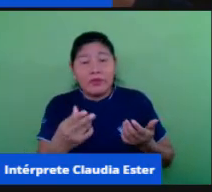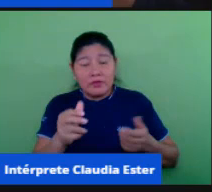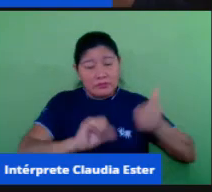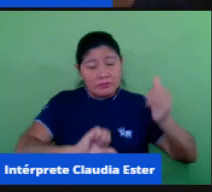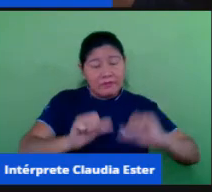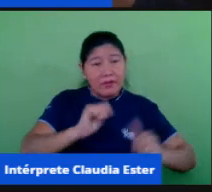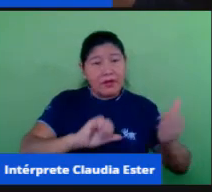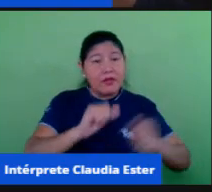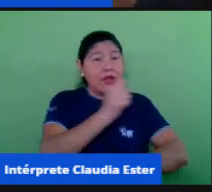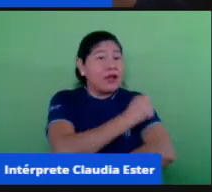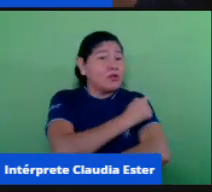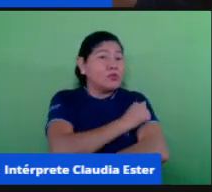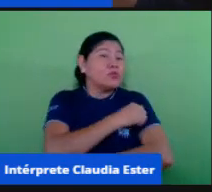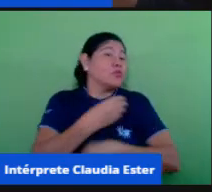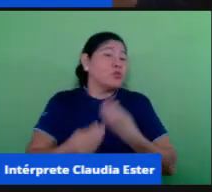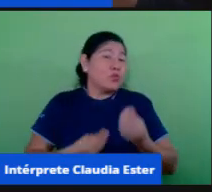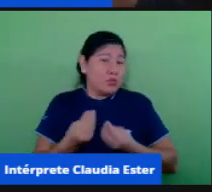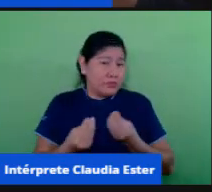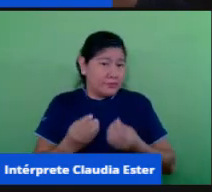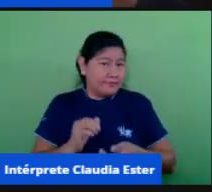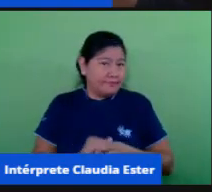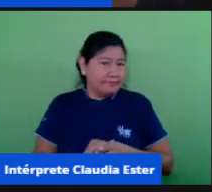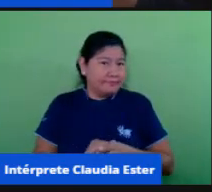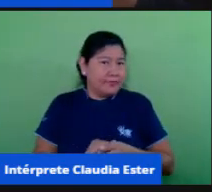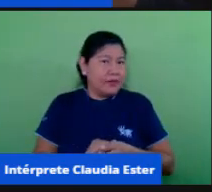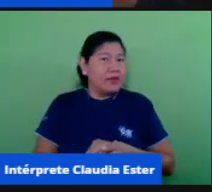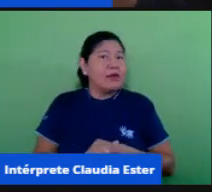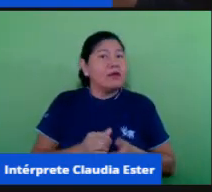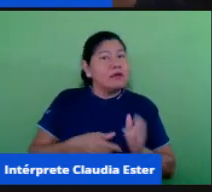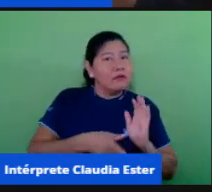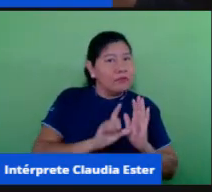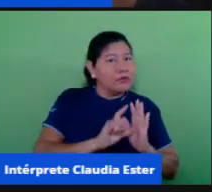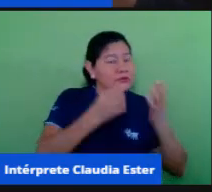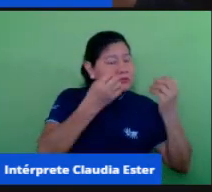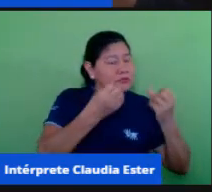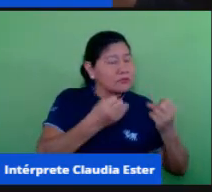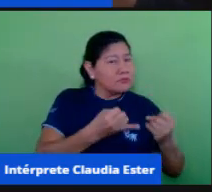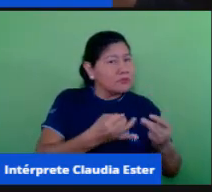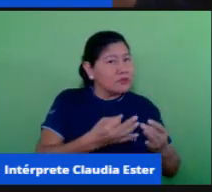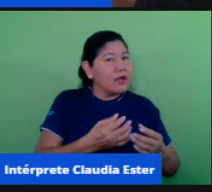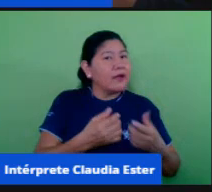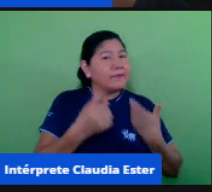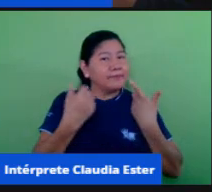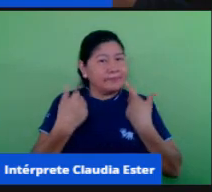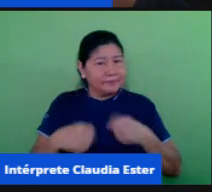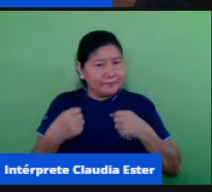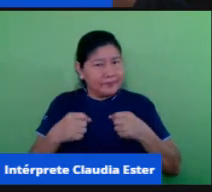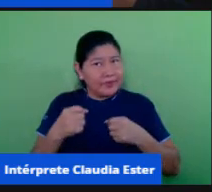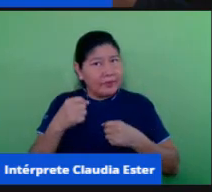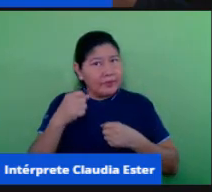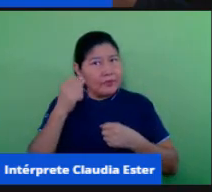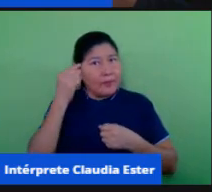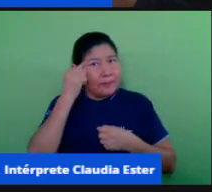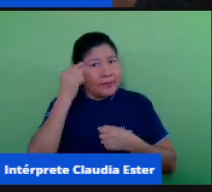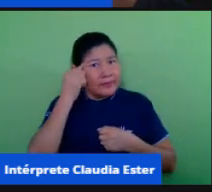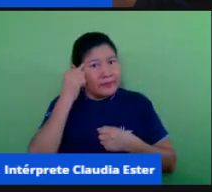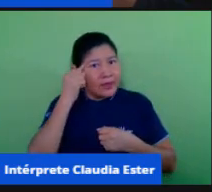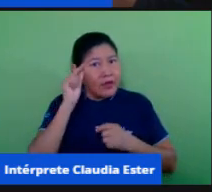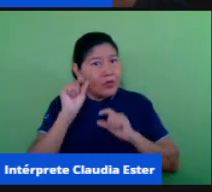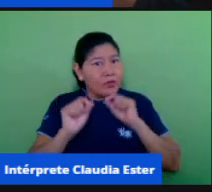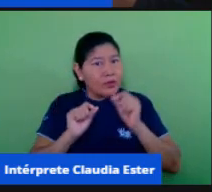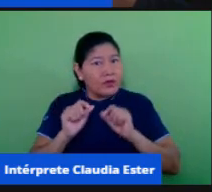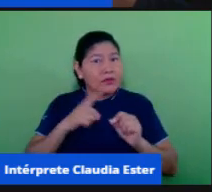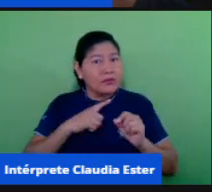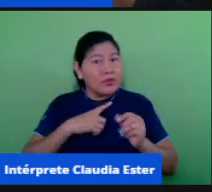antes da gente trazer as diferenças é importante nós lembrarmos que há uma portaria uma